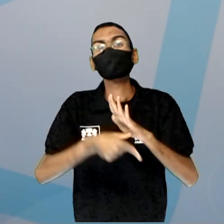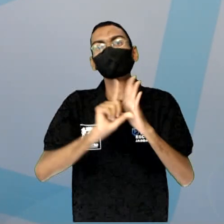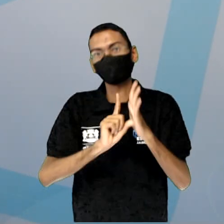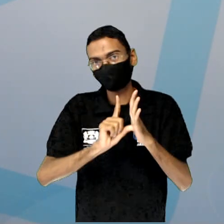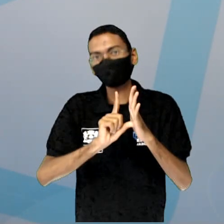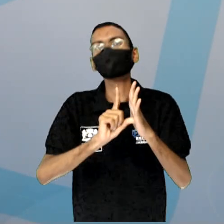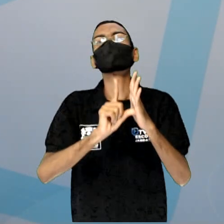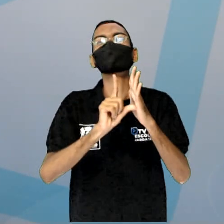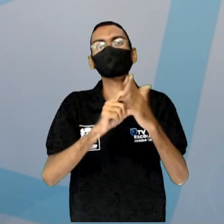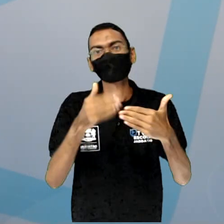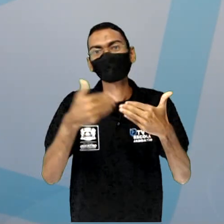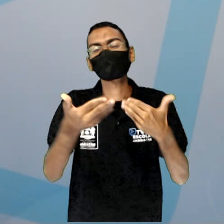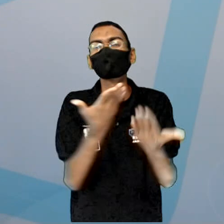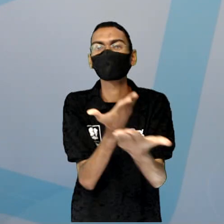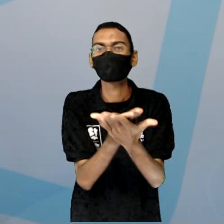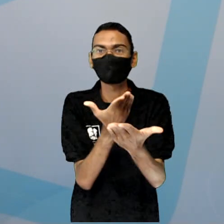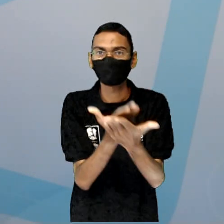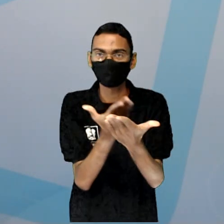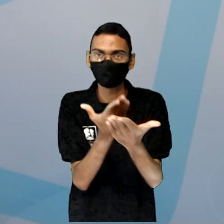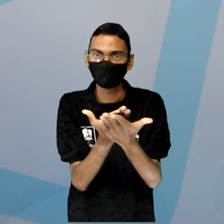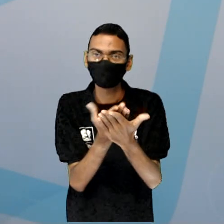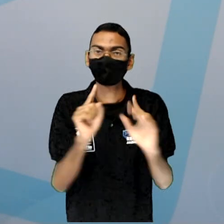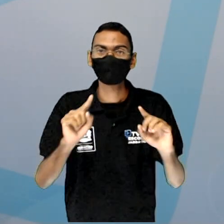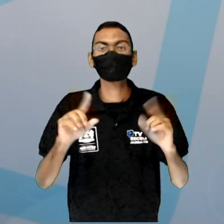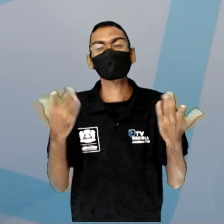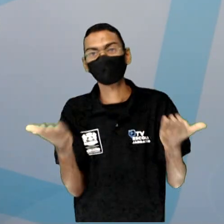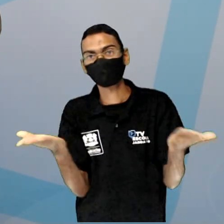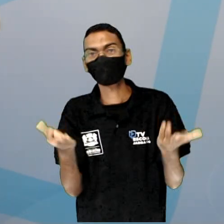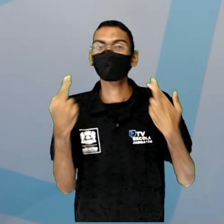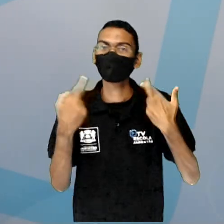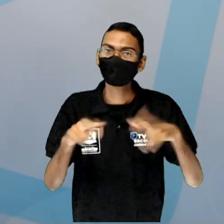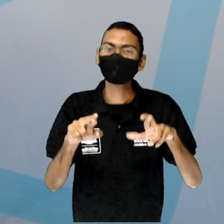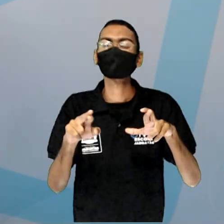o desafio que foi lançado na última aula de fração. Vamos ver?